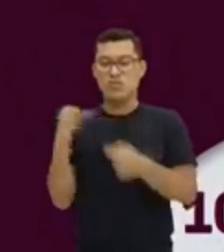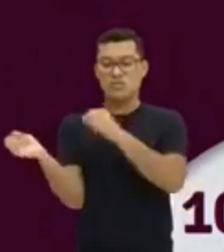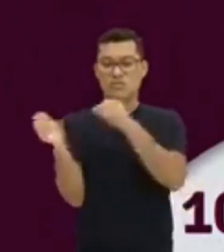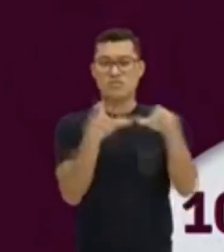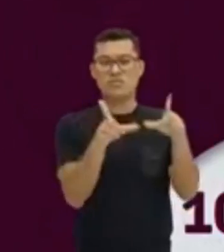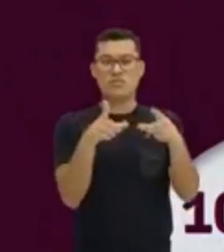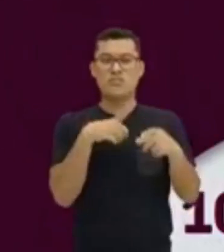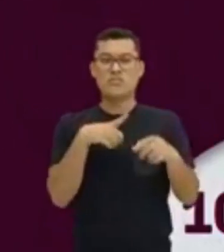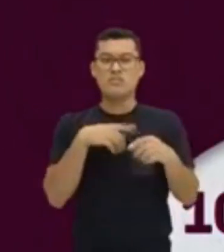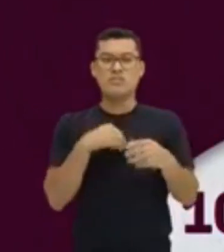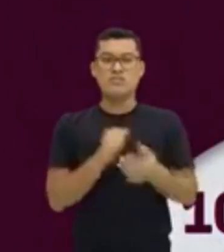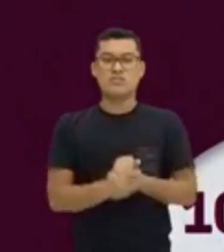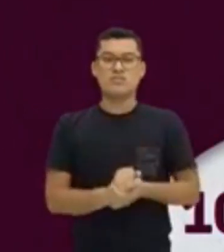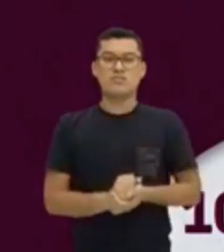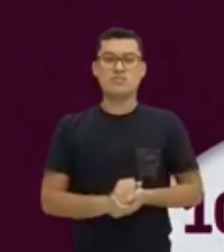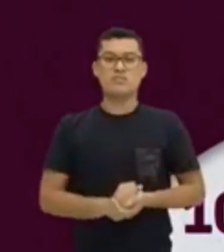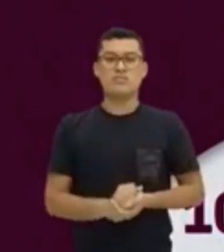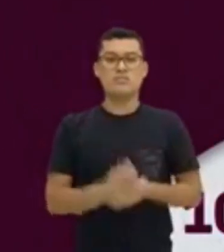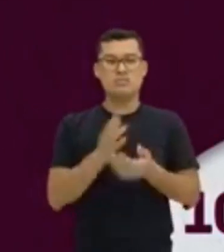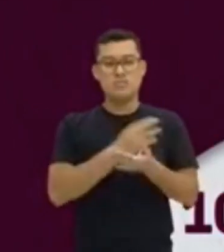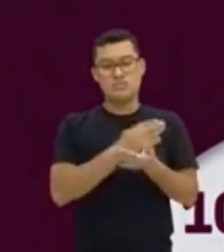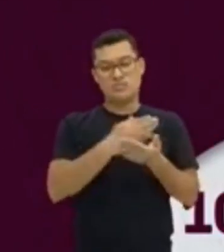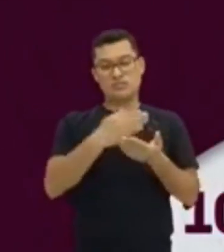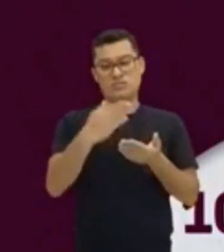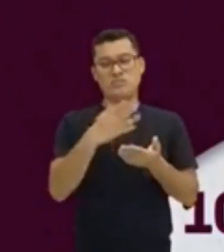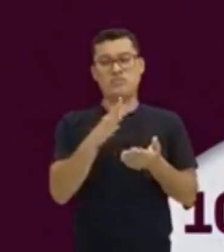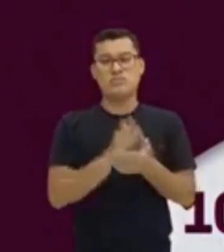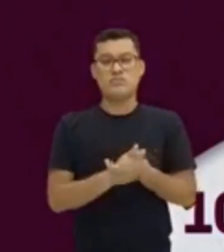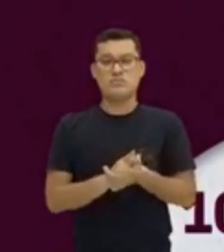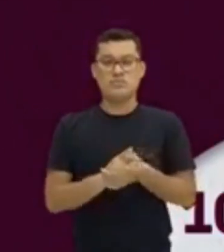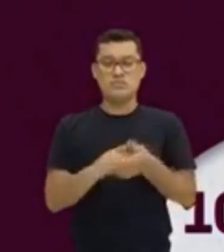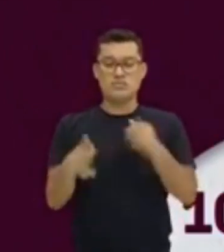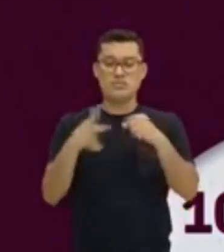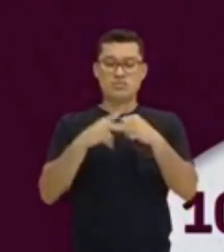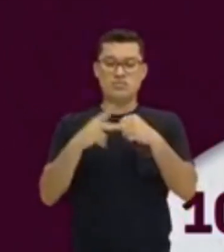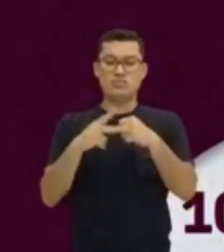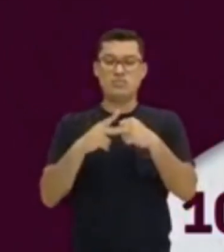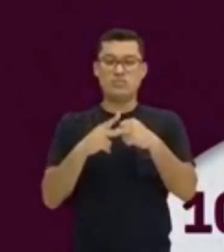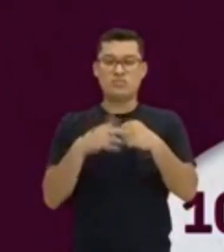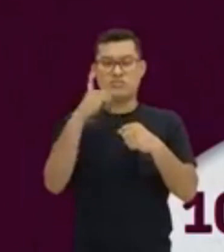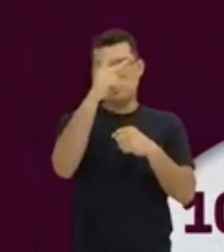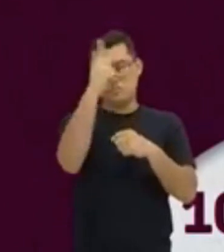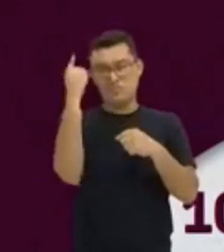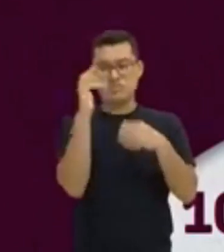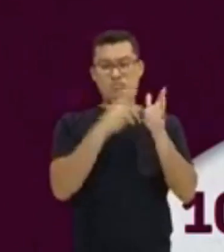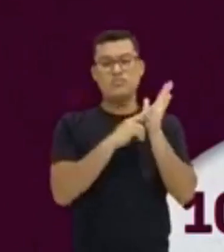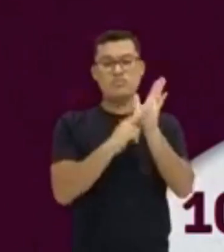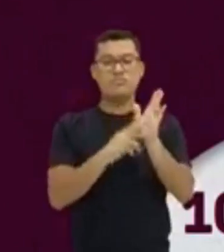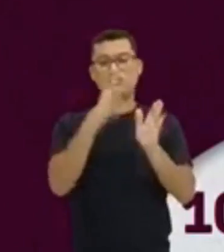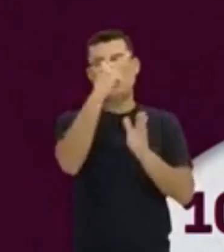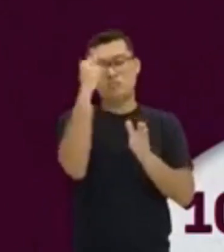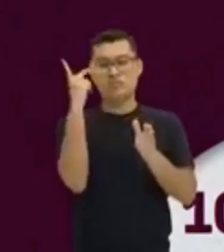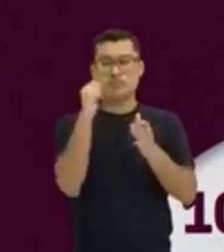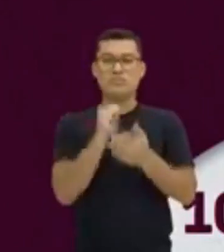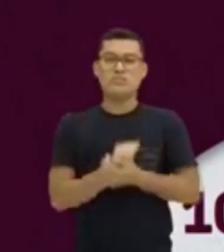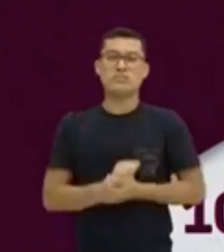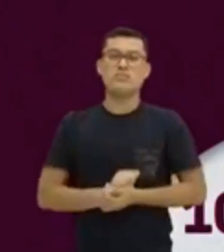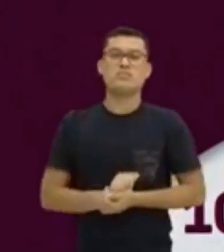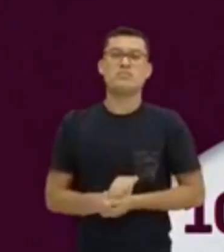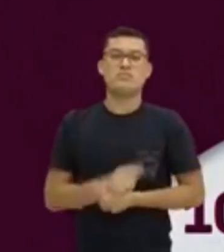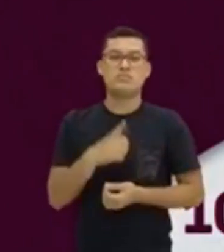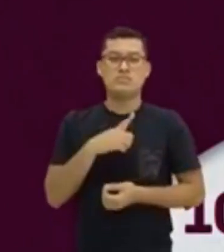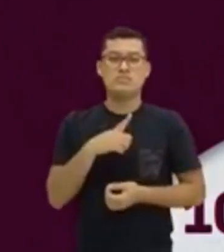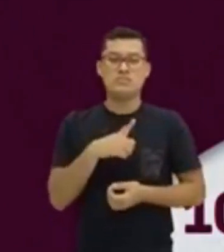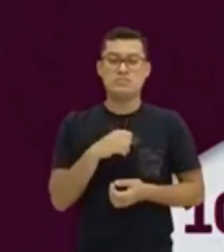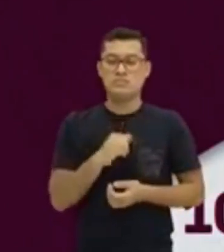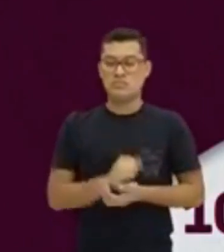gente tem o plural. Continuando com o pronome, ele representa pessoas. Por isso que é pronome pessoal. Então, tem o